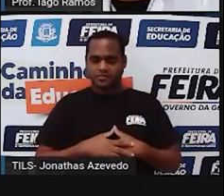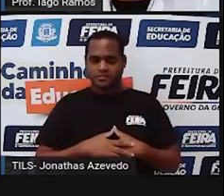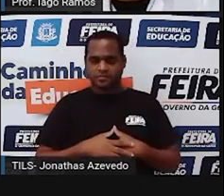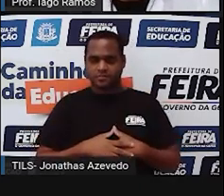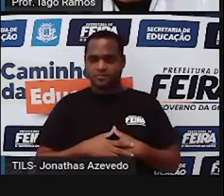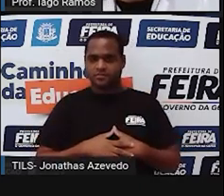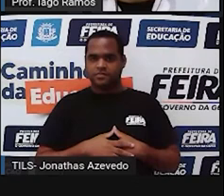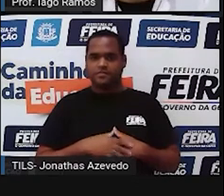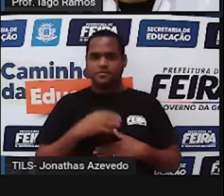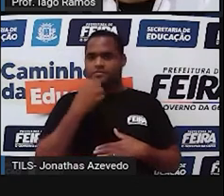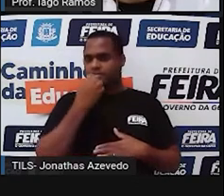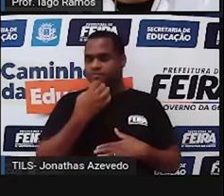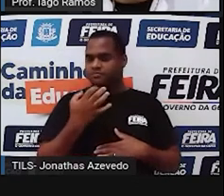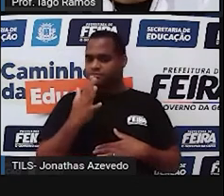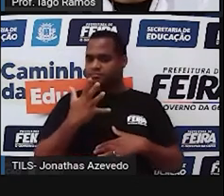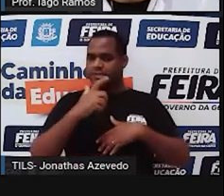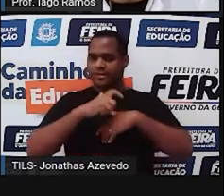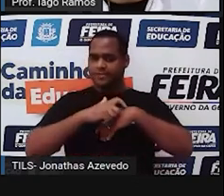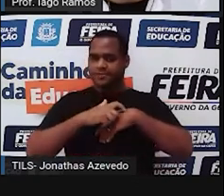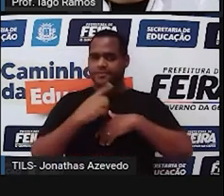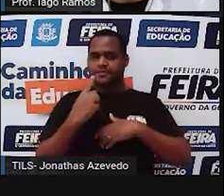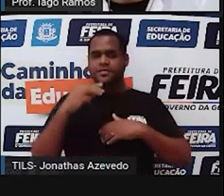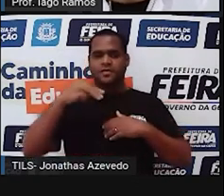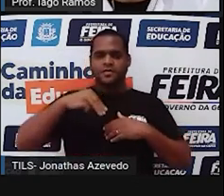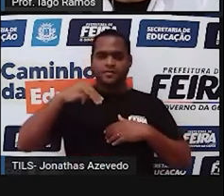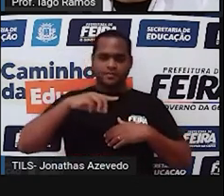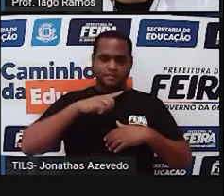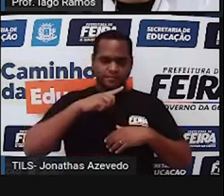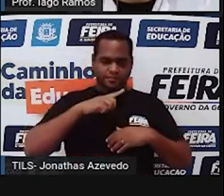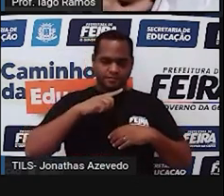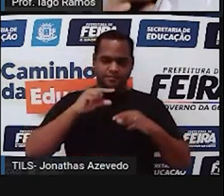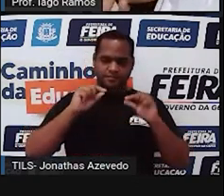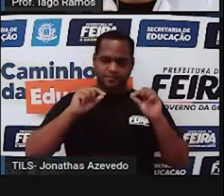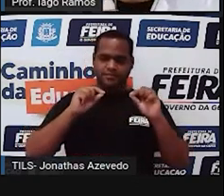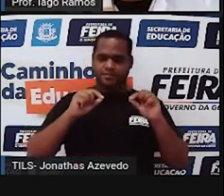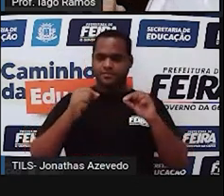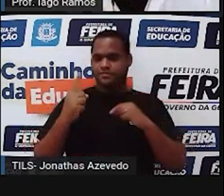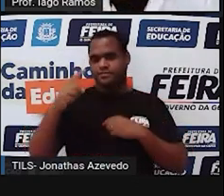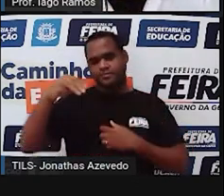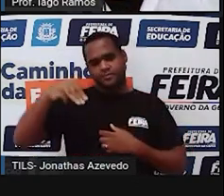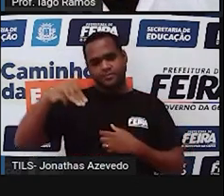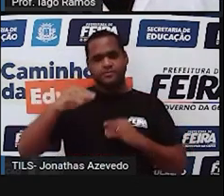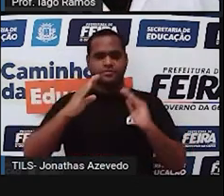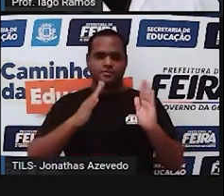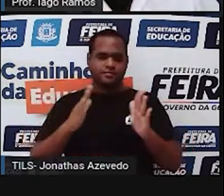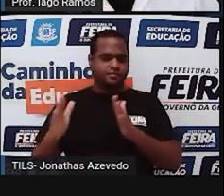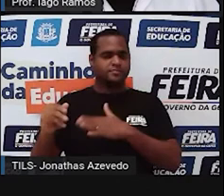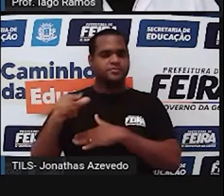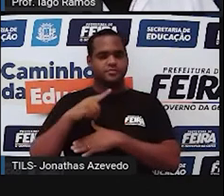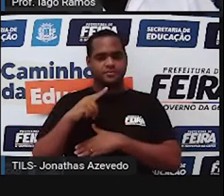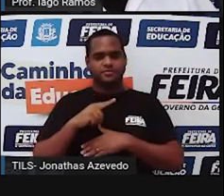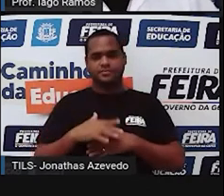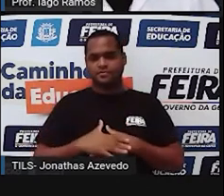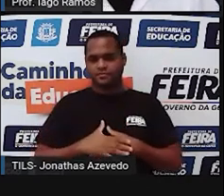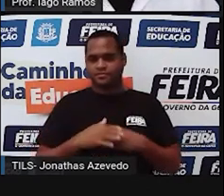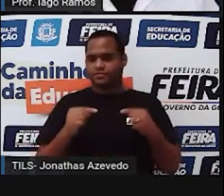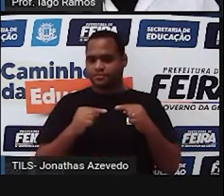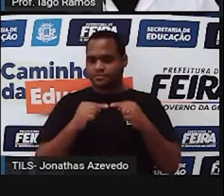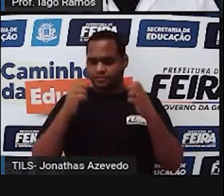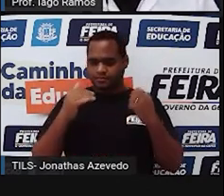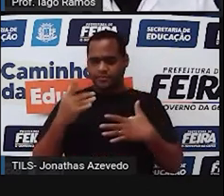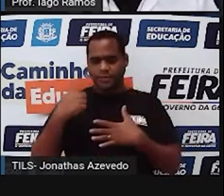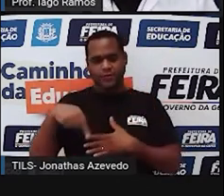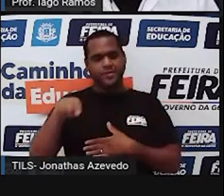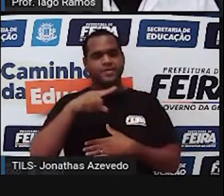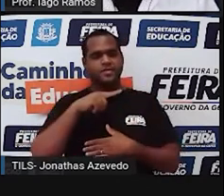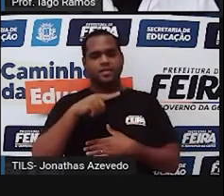bom eu já te dei o tempo de um minuto né? está contando um minuto ali mas eu já te dei esse tempo esse é um modelo que a gente tem até